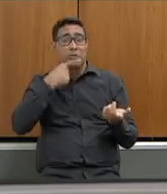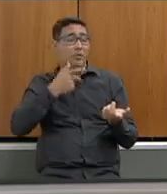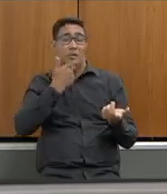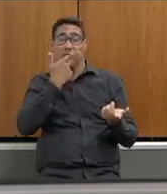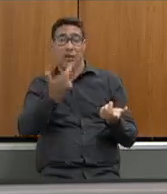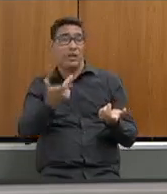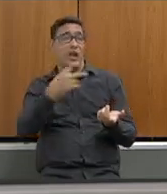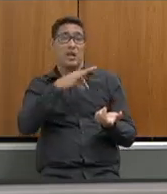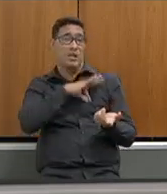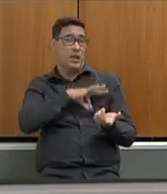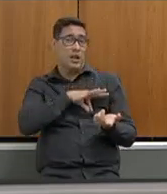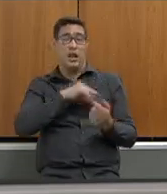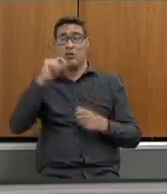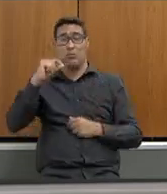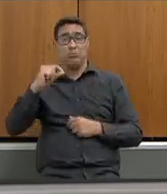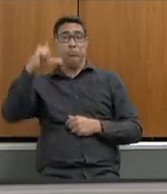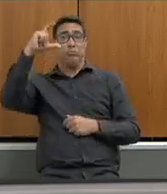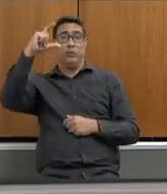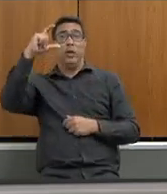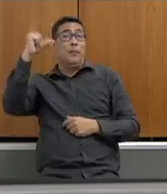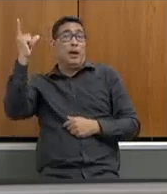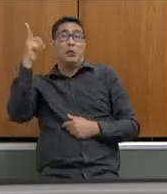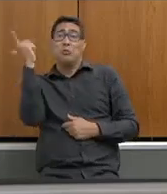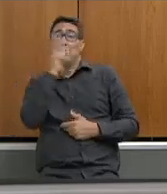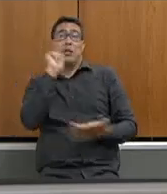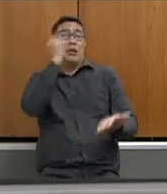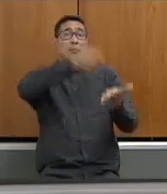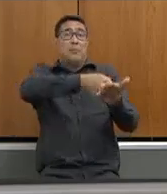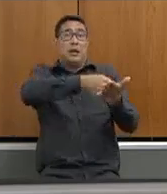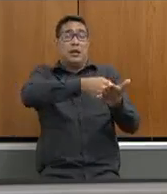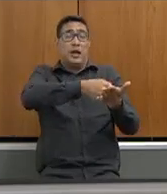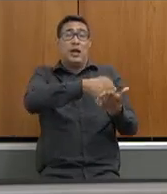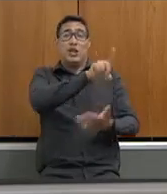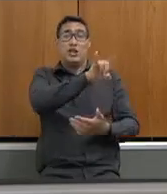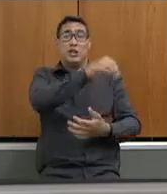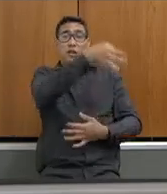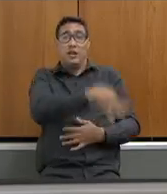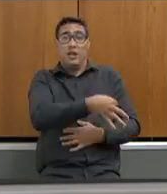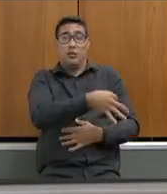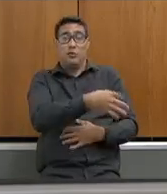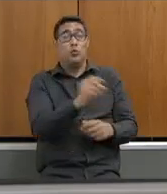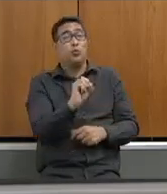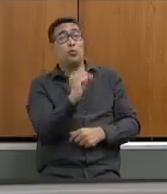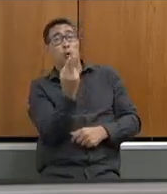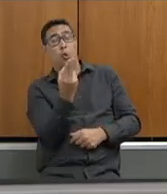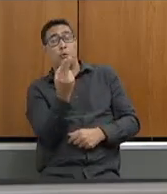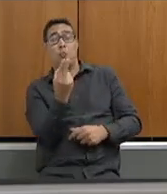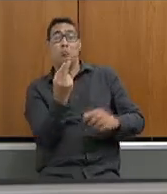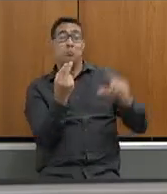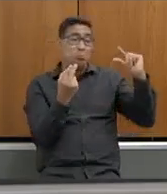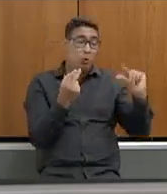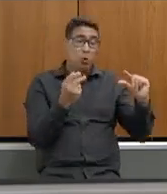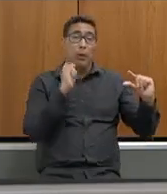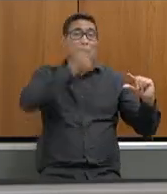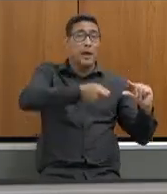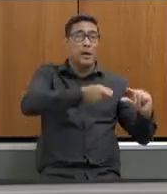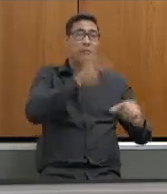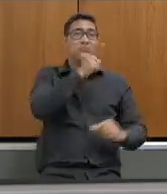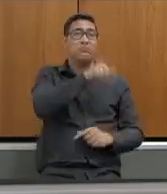reajuste salarial alto e não pagar o servidor em dia ou que seja mínimo e não pagar em dia então